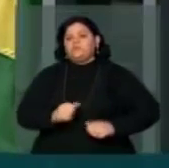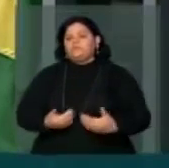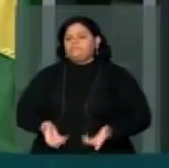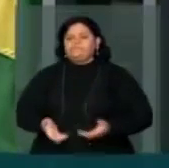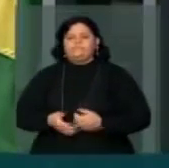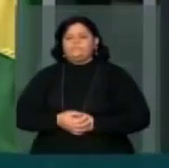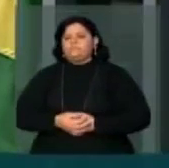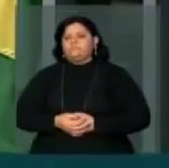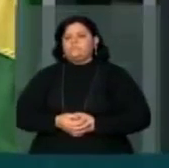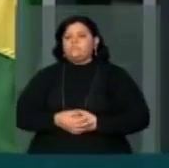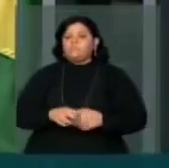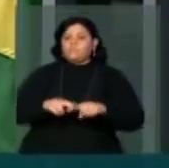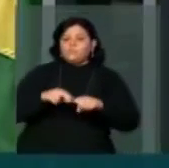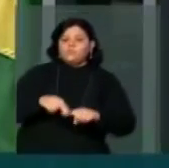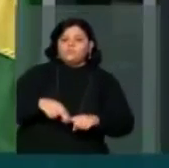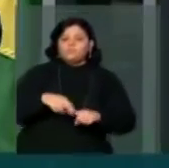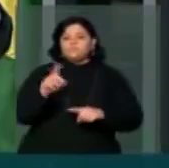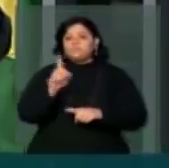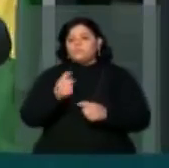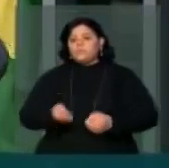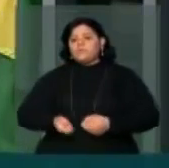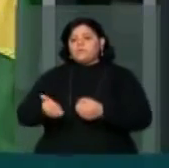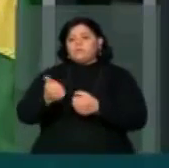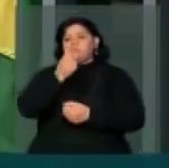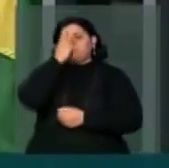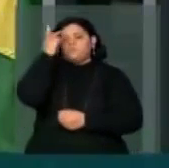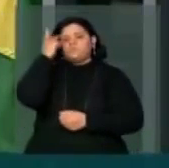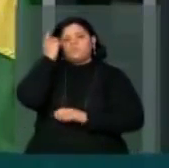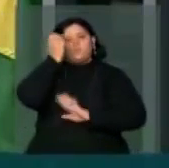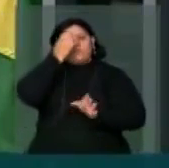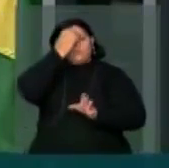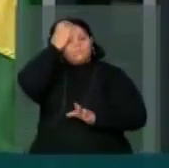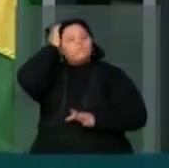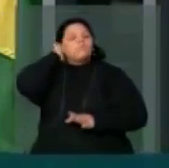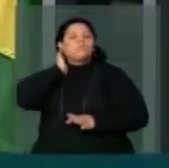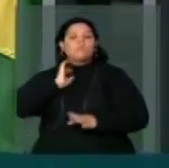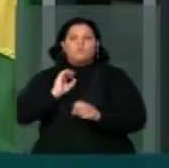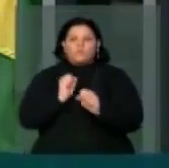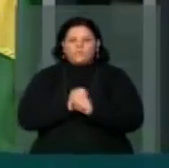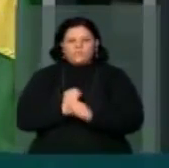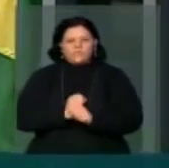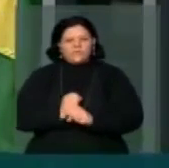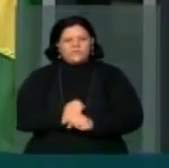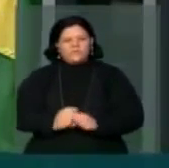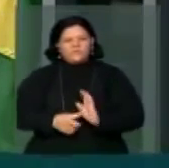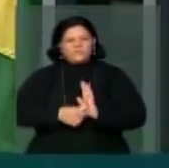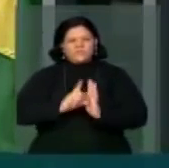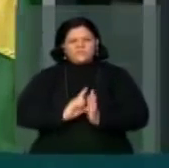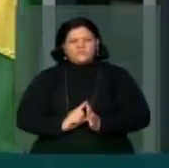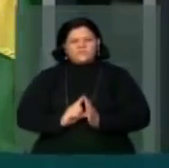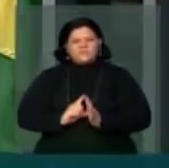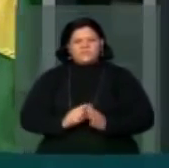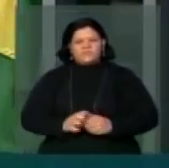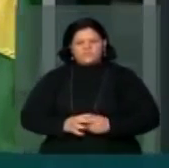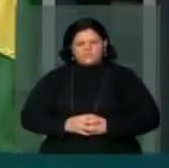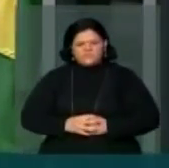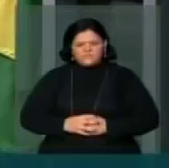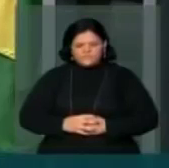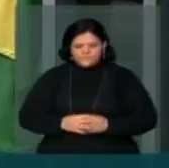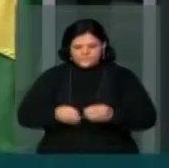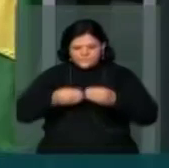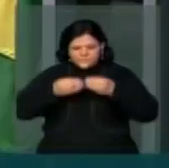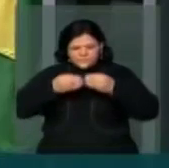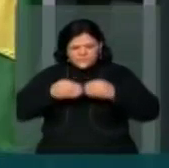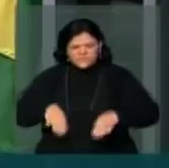enganam mais. O ano de fabricação é um ano anterior ao atual ano, dá um prejuízo